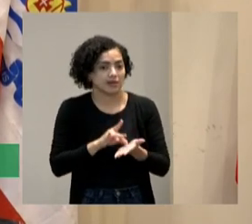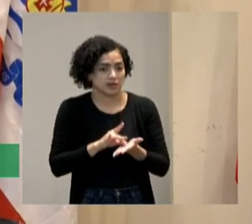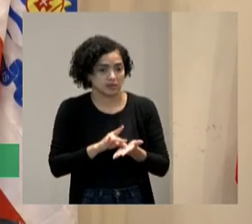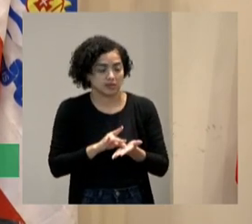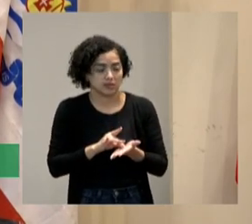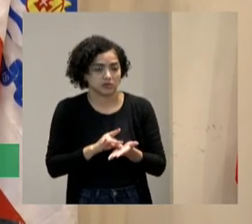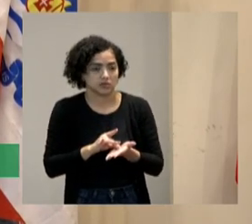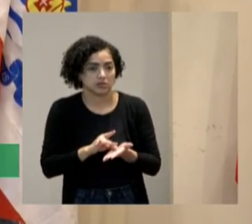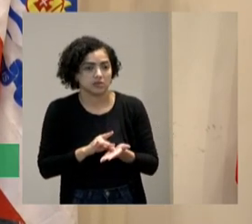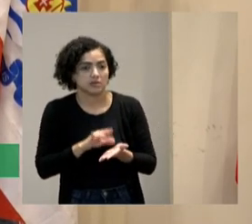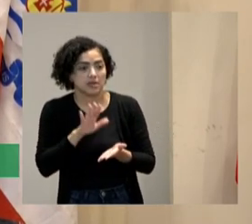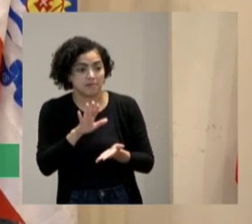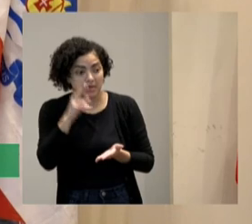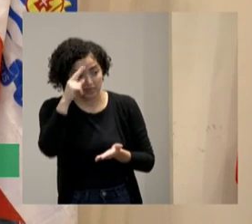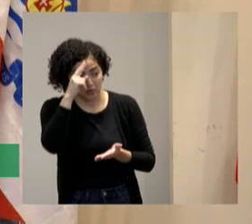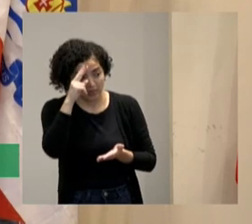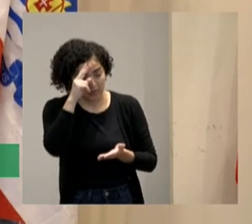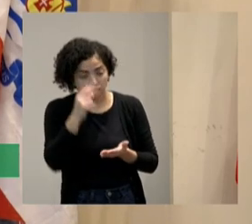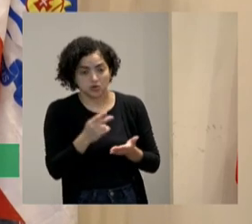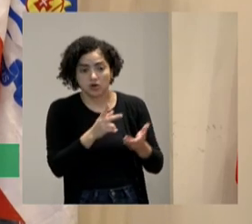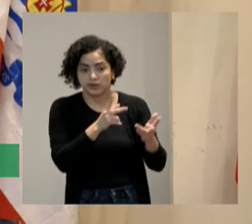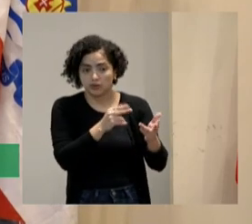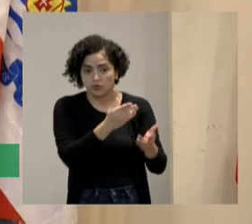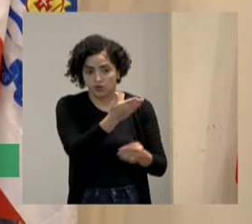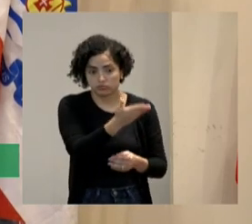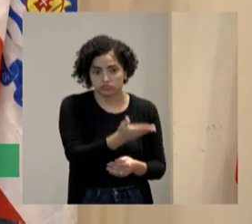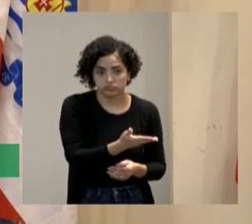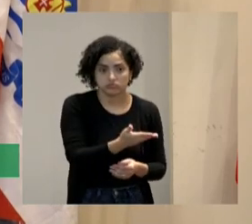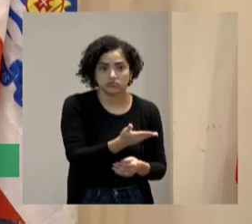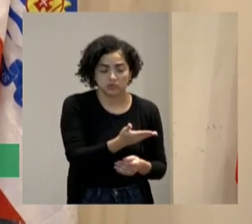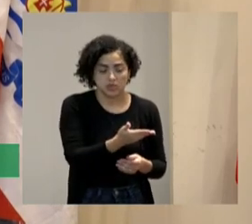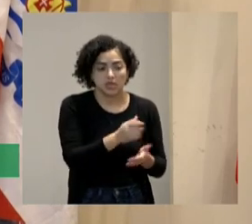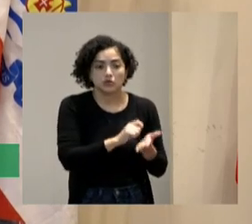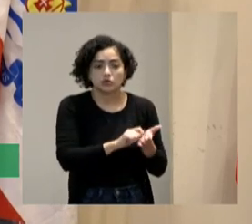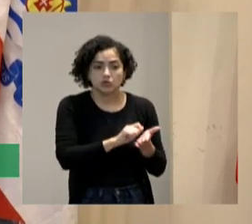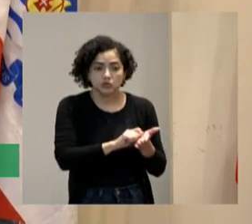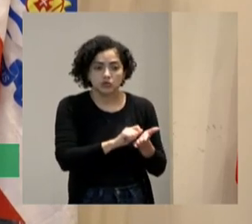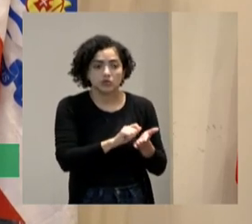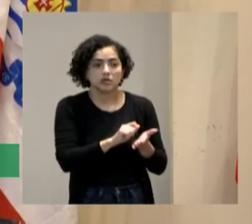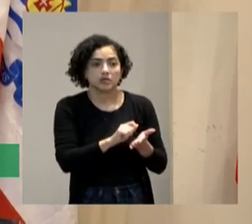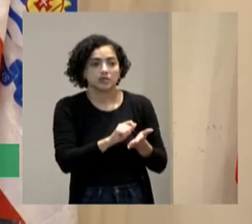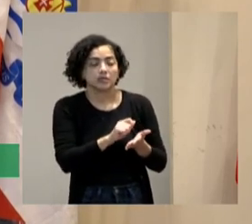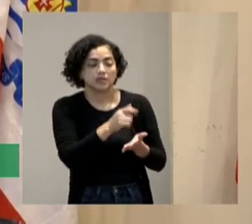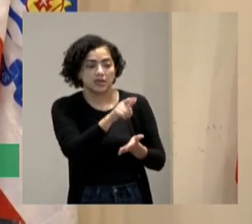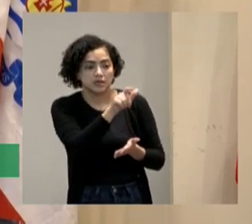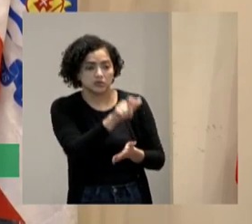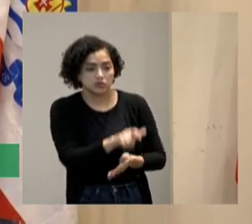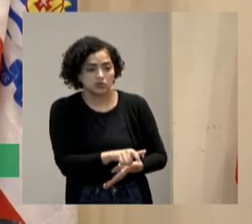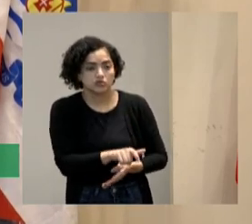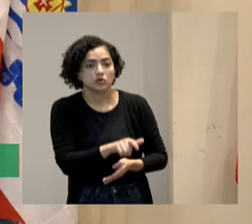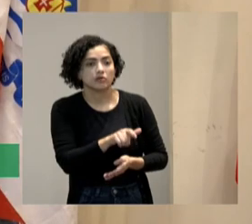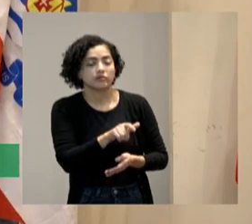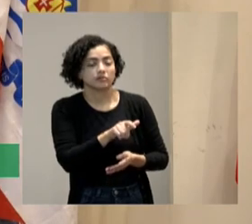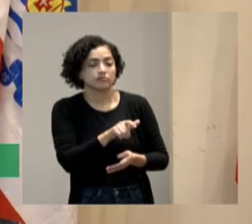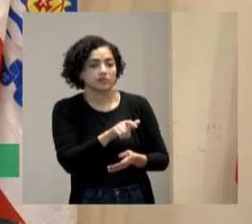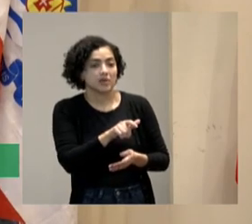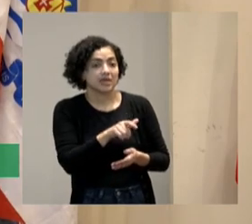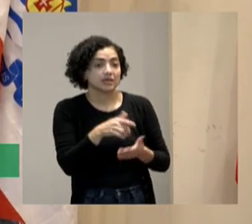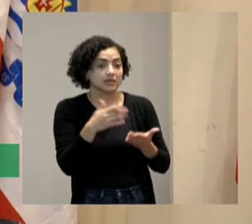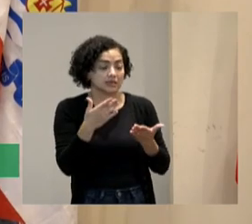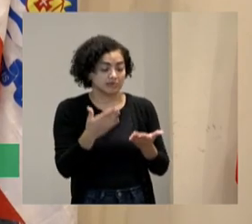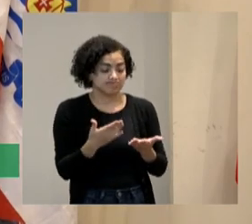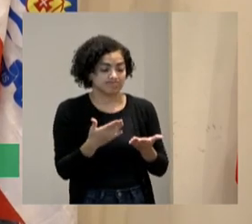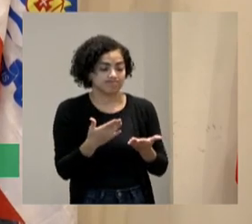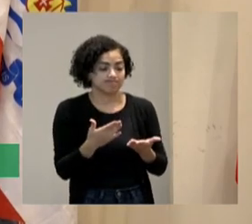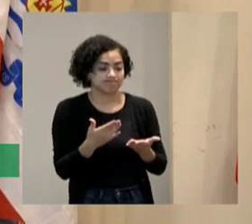Mas uma história igual da senhora do escritor do rapaz eu acho que é onde a gente tem que